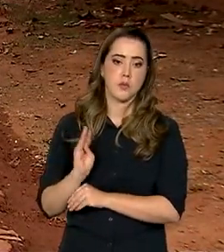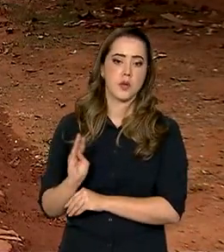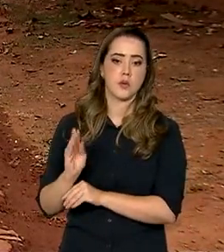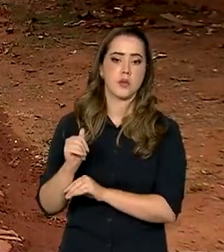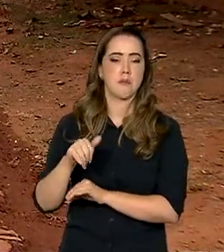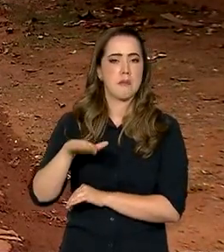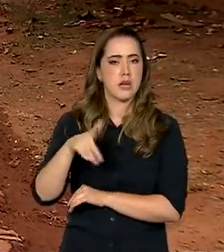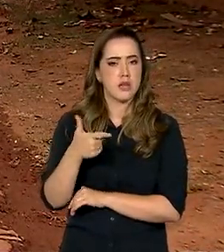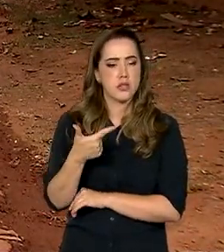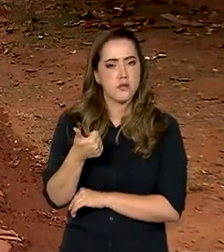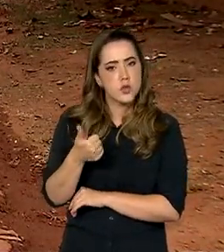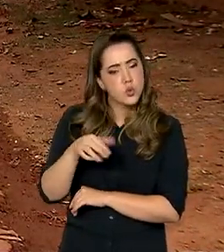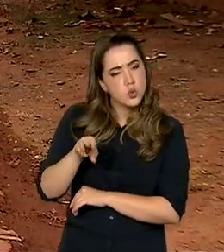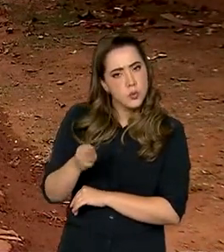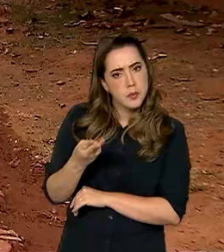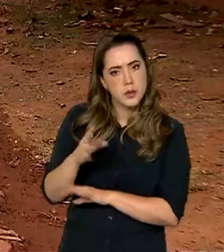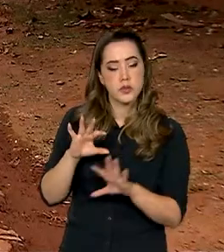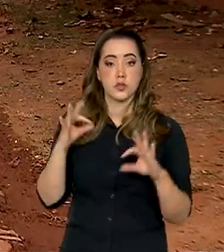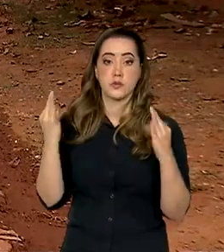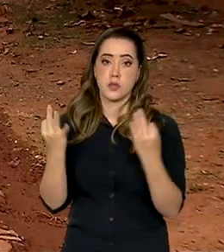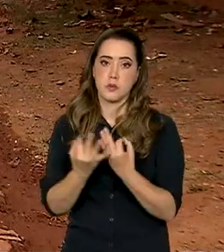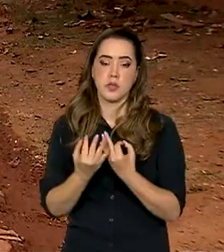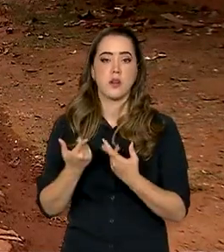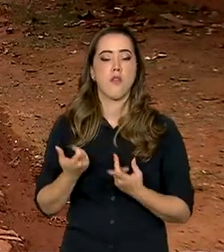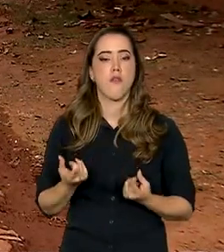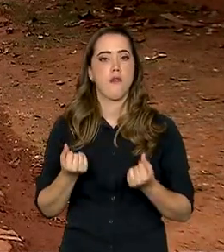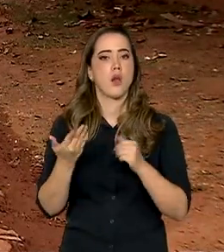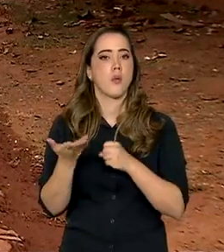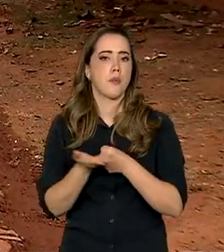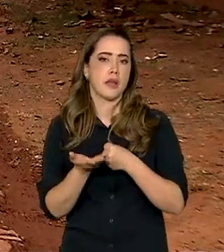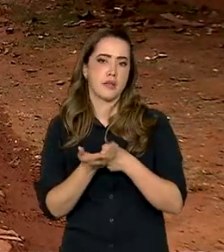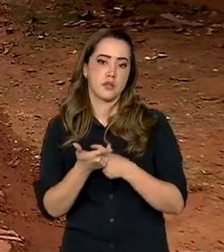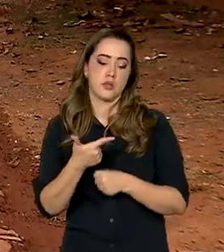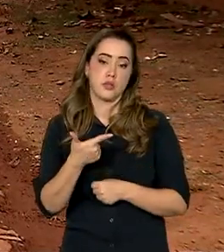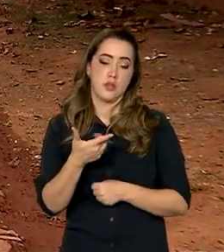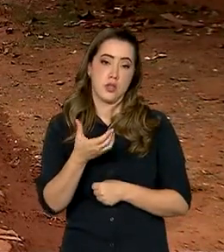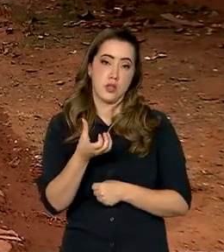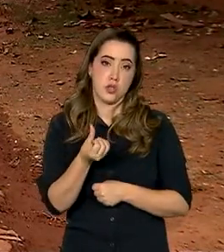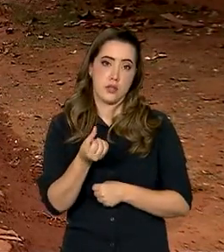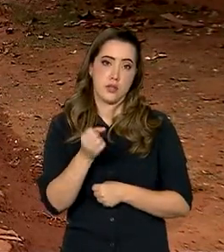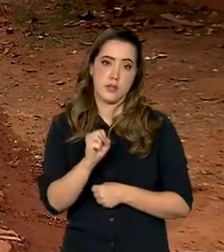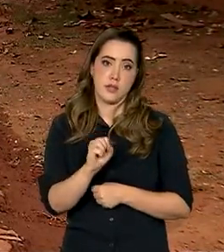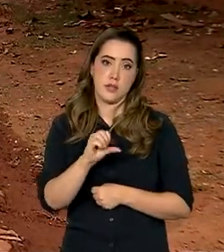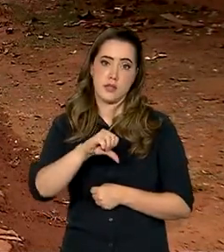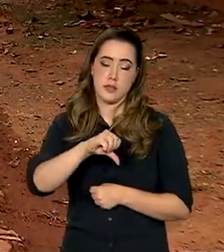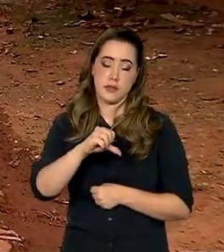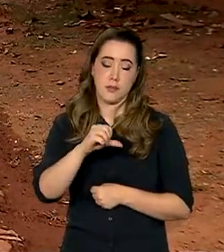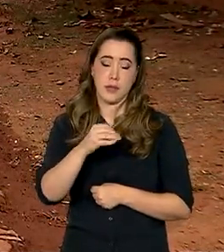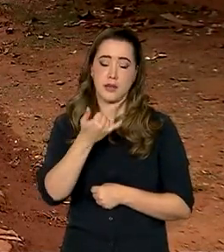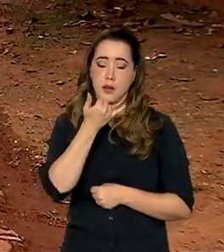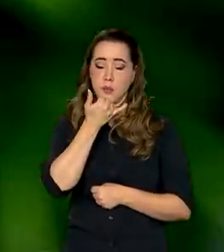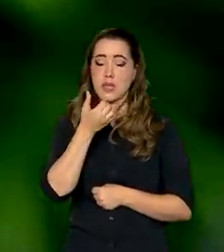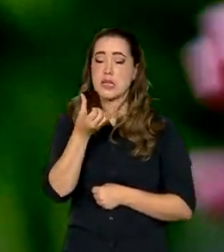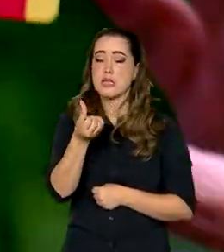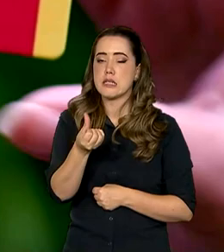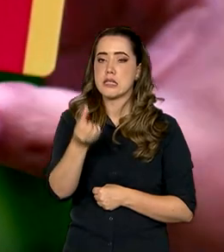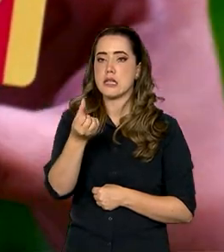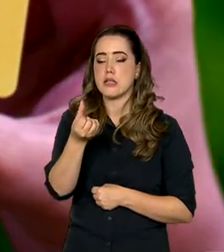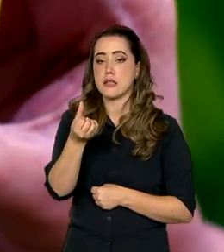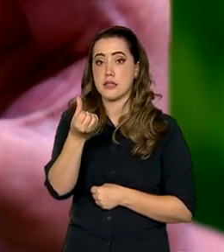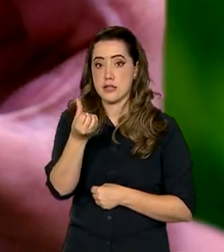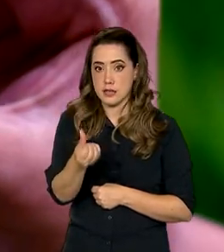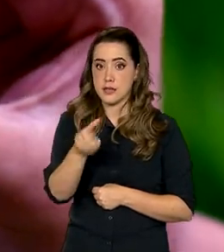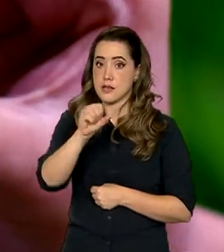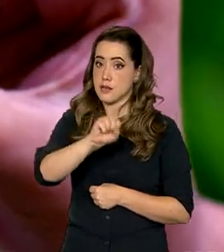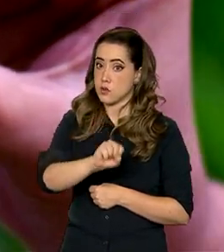mais de 21 milhões de famílias, com valor médio de R$ 686 por mês. O Bolsa